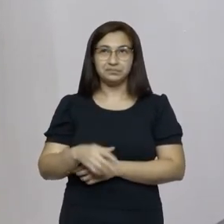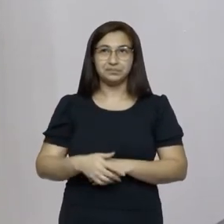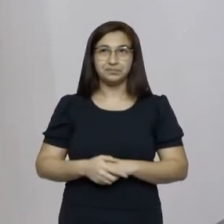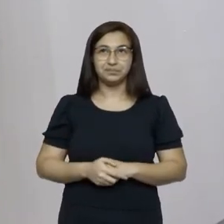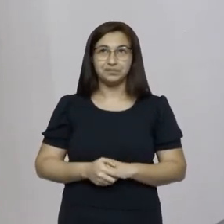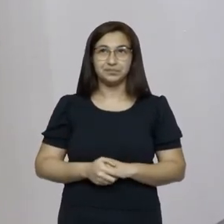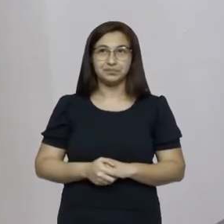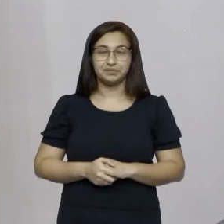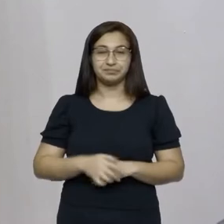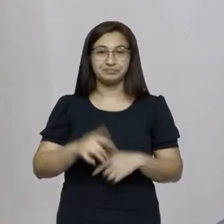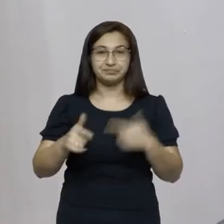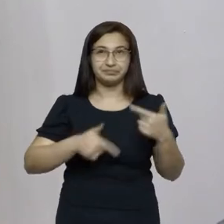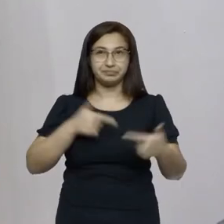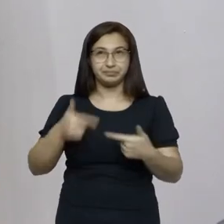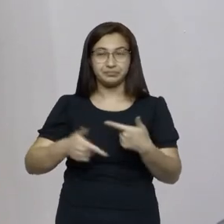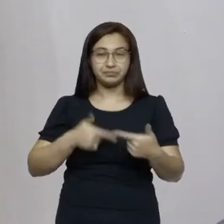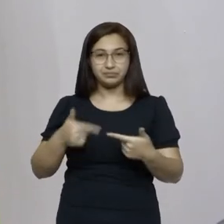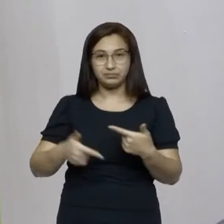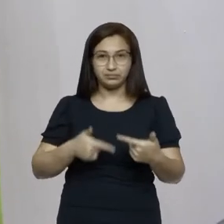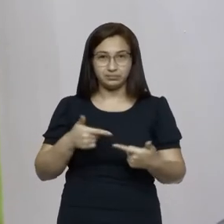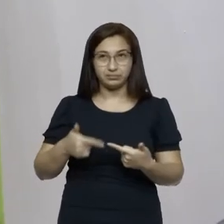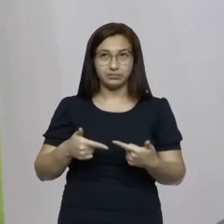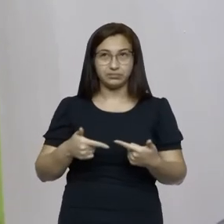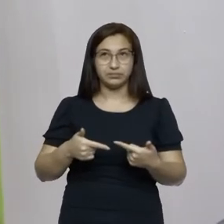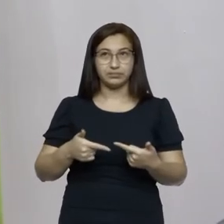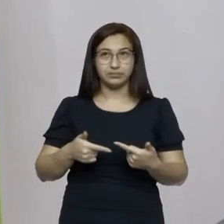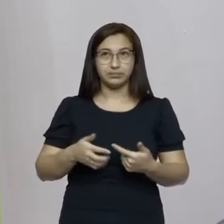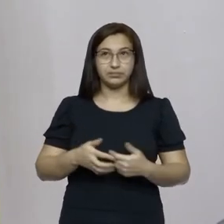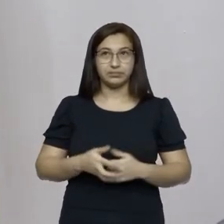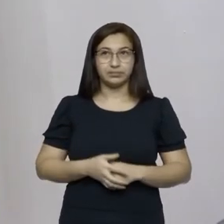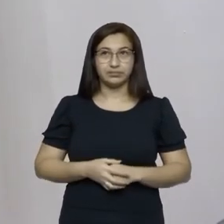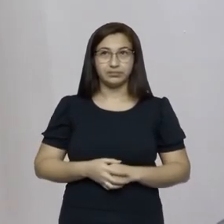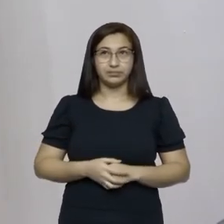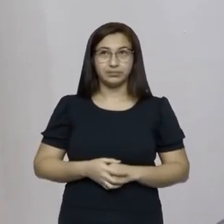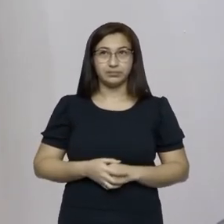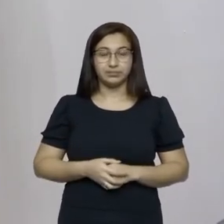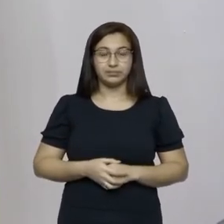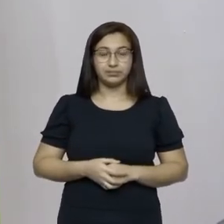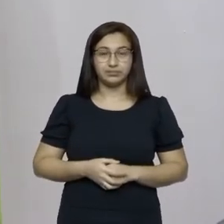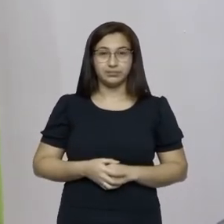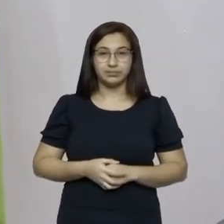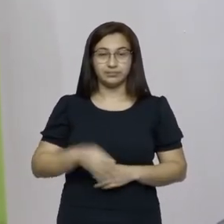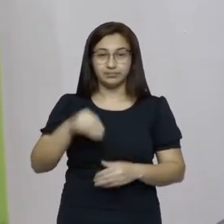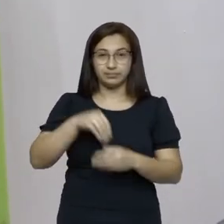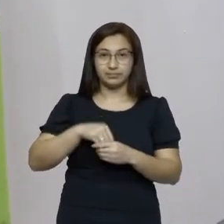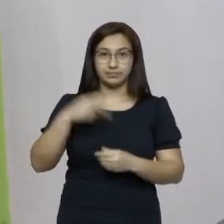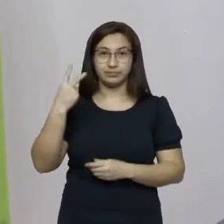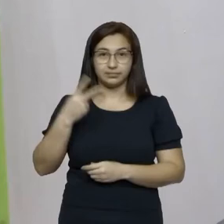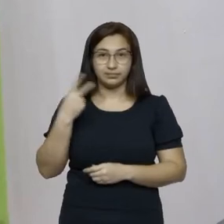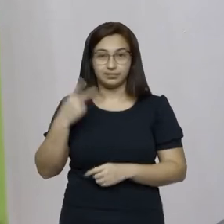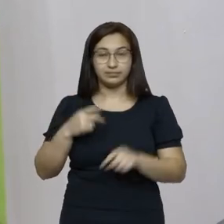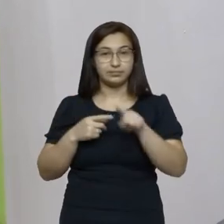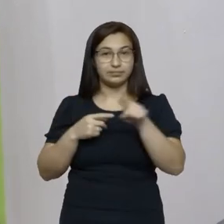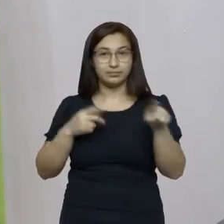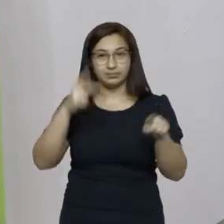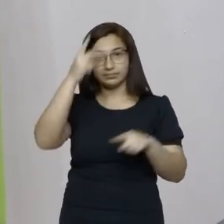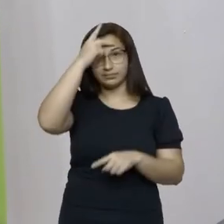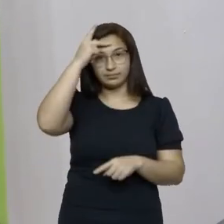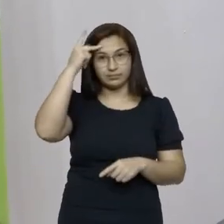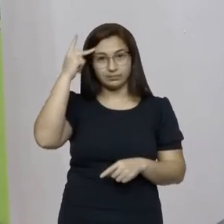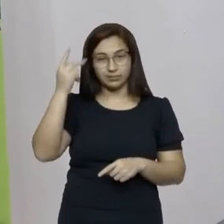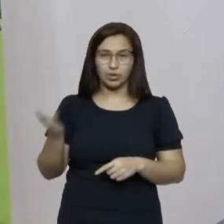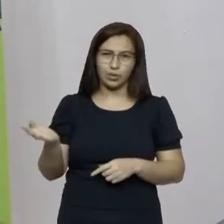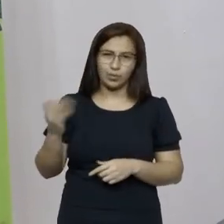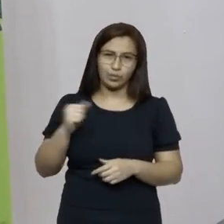o trabalho de trazer a nossa Câmara de Vereadores as pessoas que diziam vamos fazer o colégio